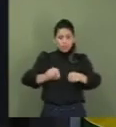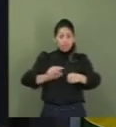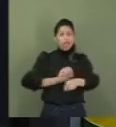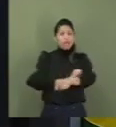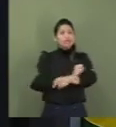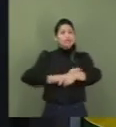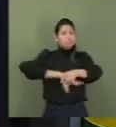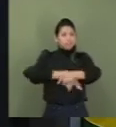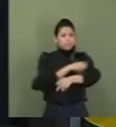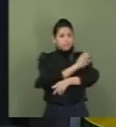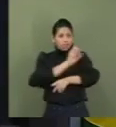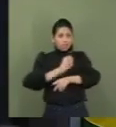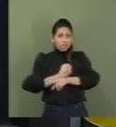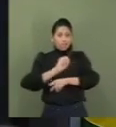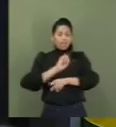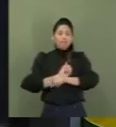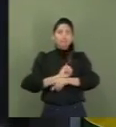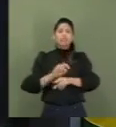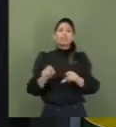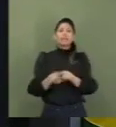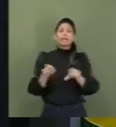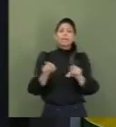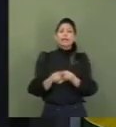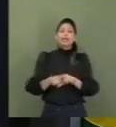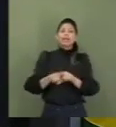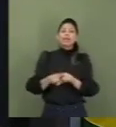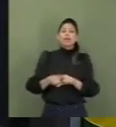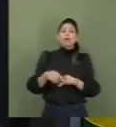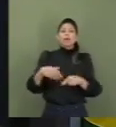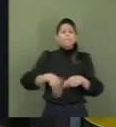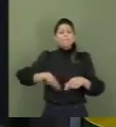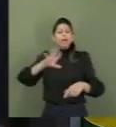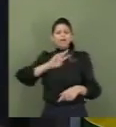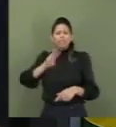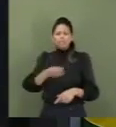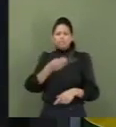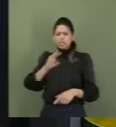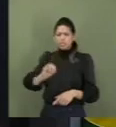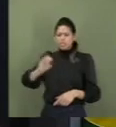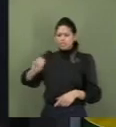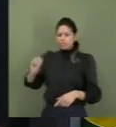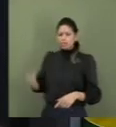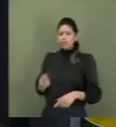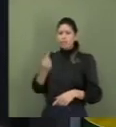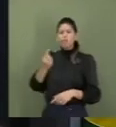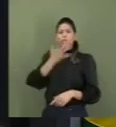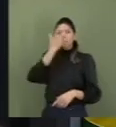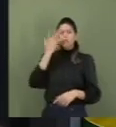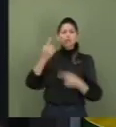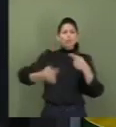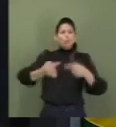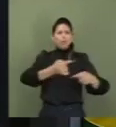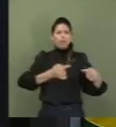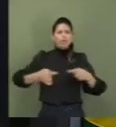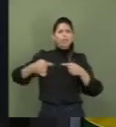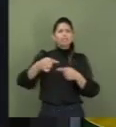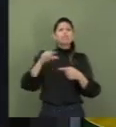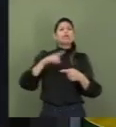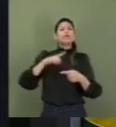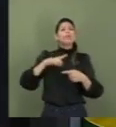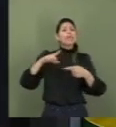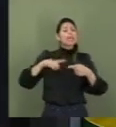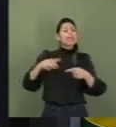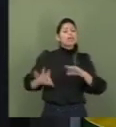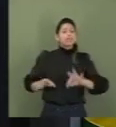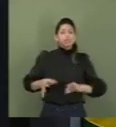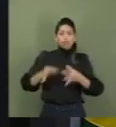e mais de 300 instituições, que elaborou uma série de recomendações de políticas públicas de turismo que